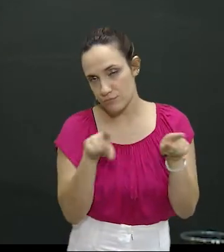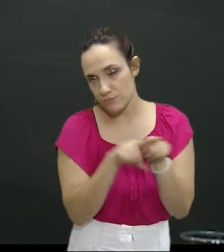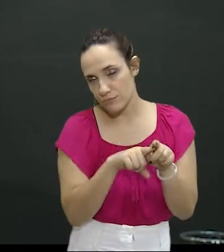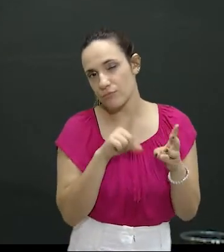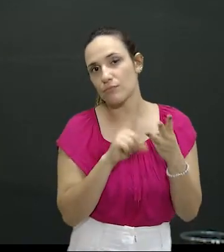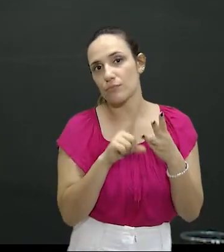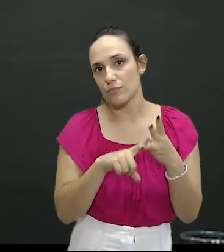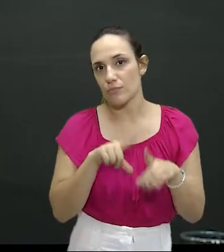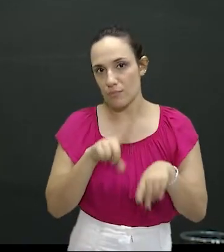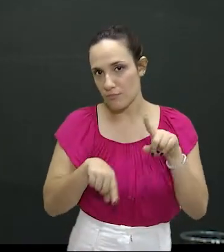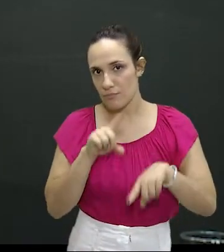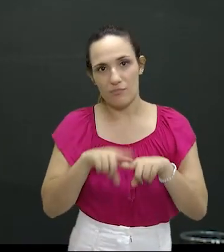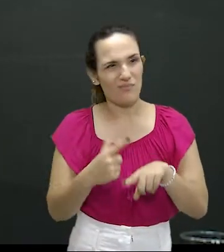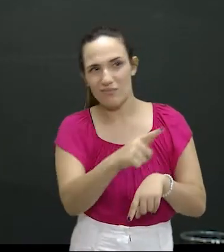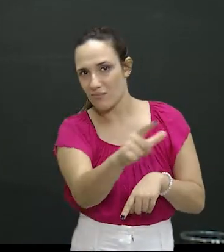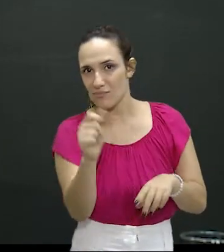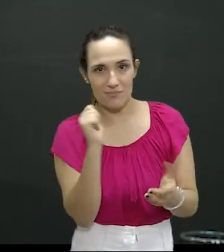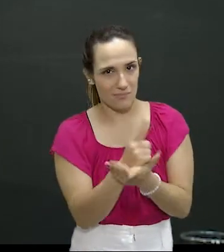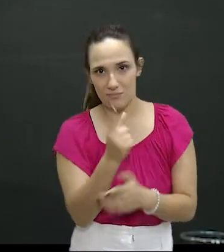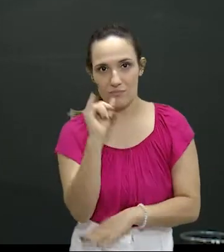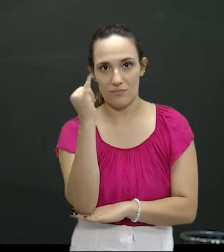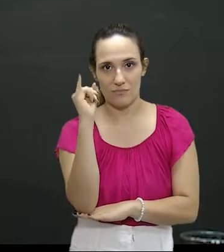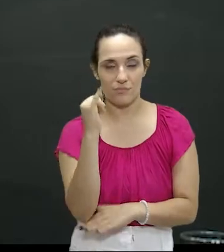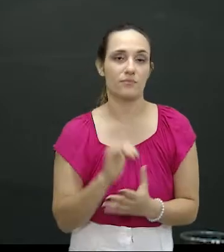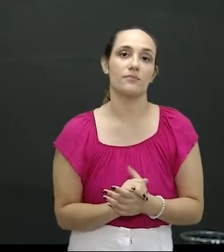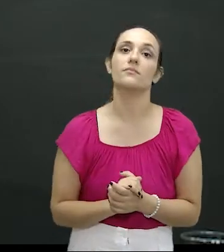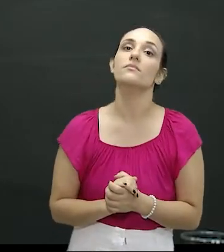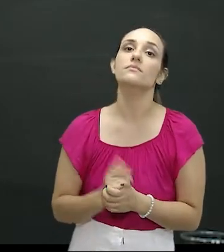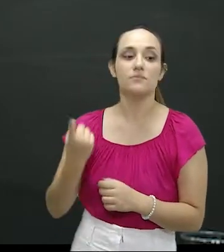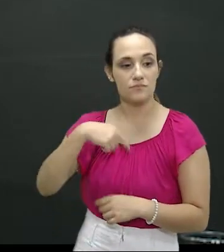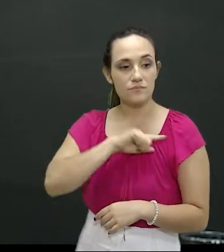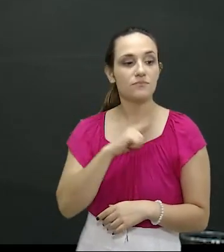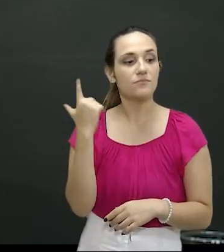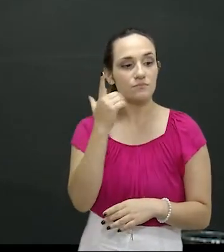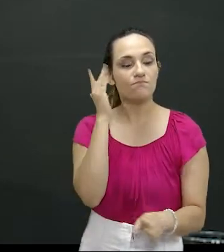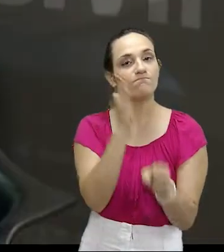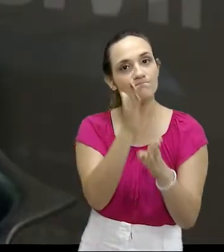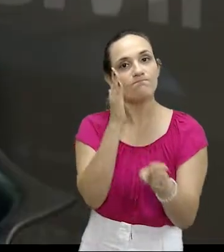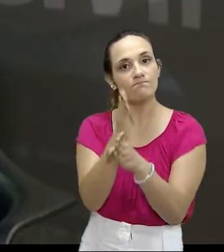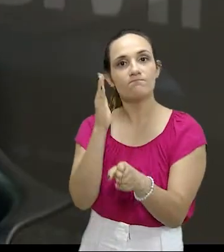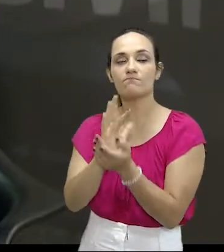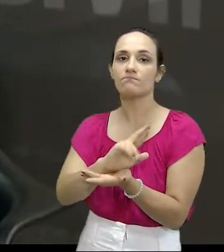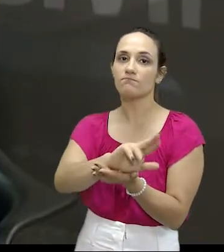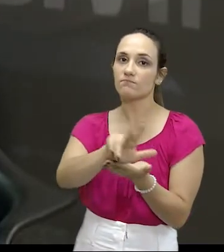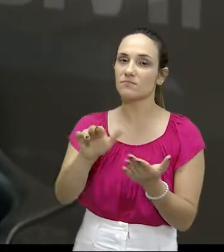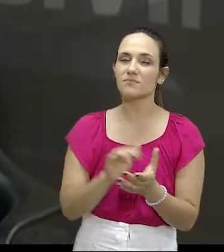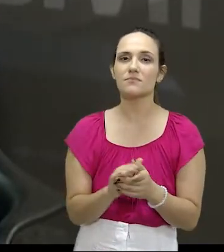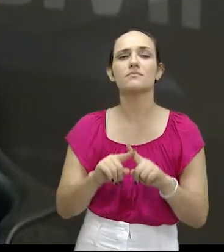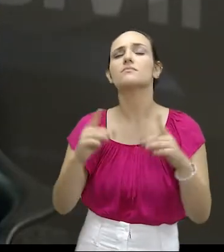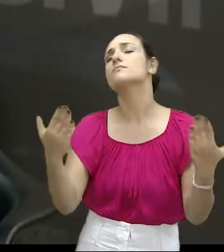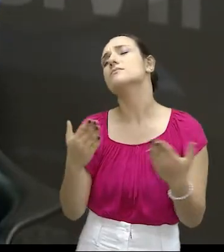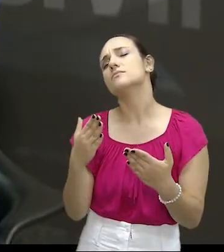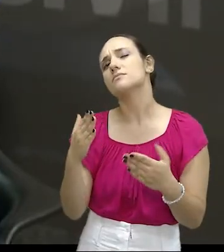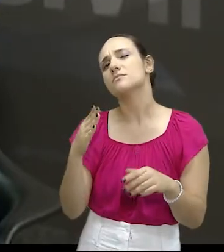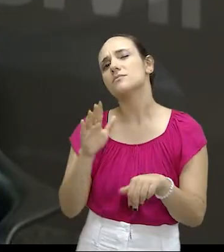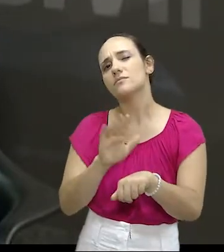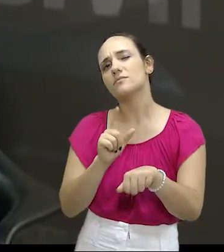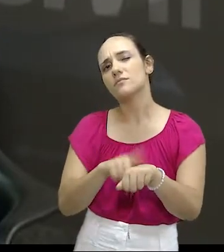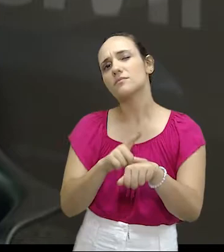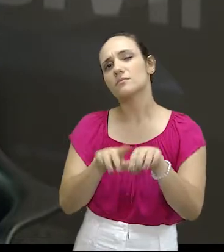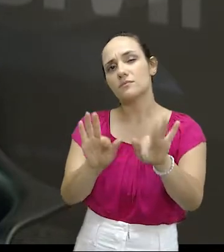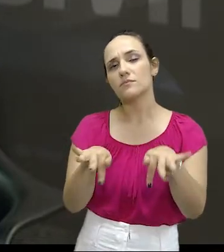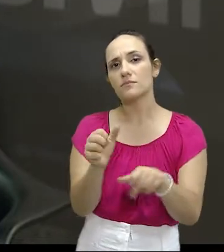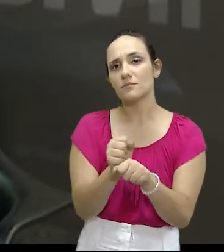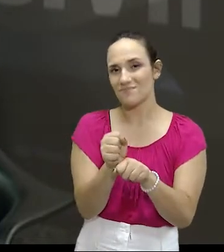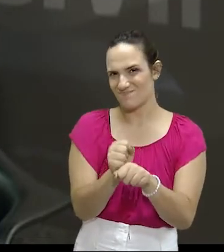questão do descaminho. Esse ano foram várias apreensões também exitosas nessas mercadorias. E doutor, neste fim de ano, todo fim de ano,